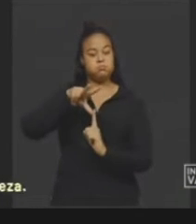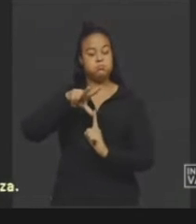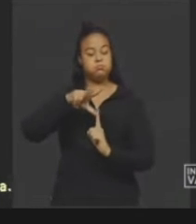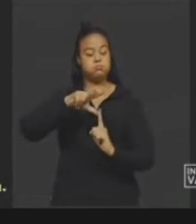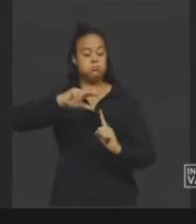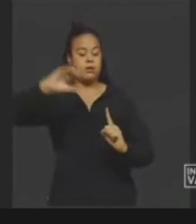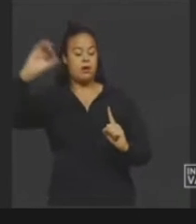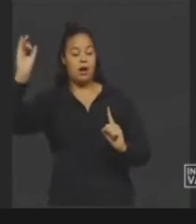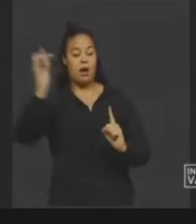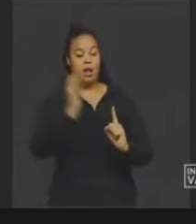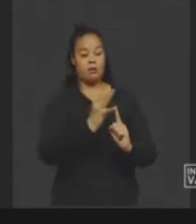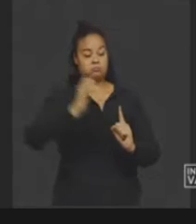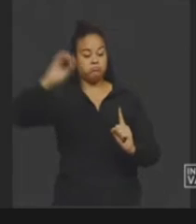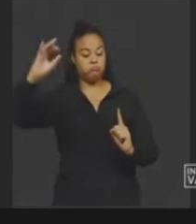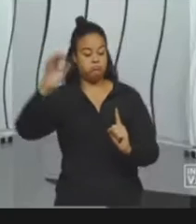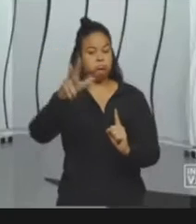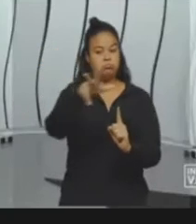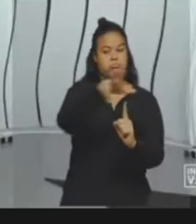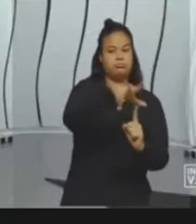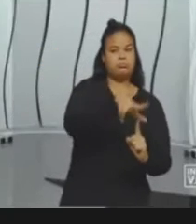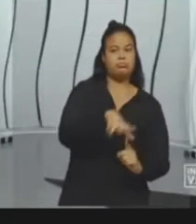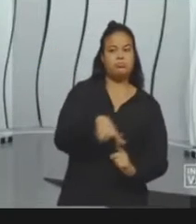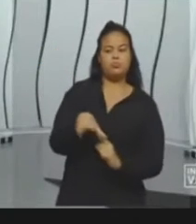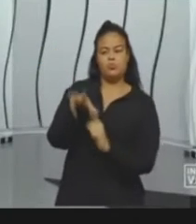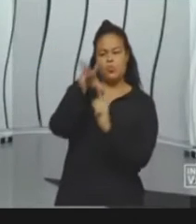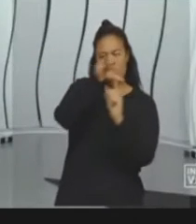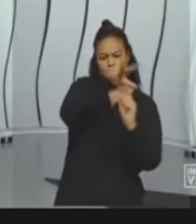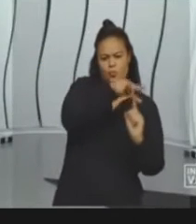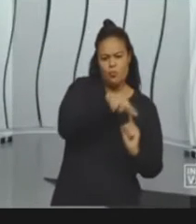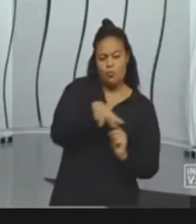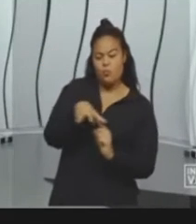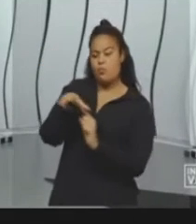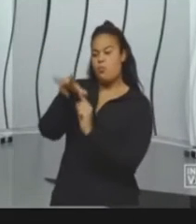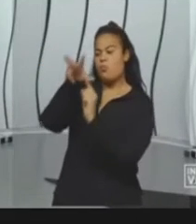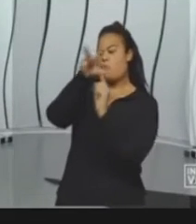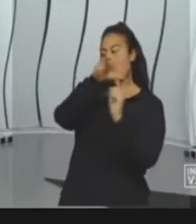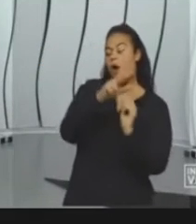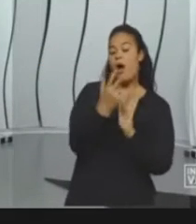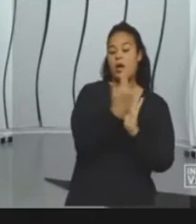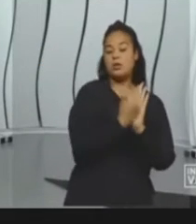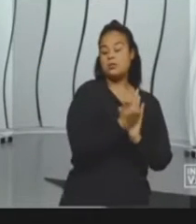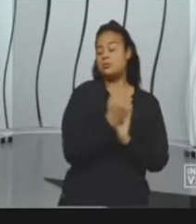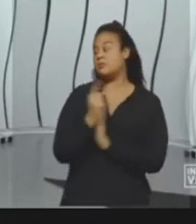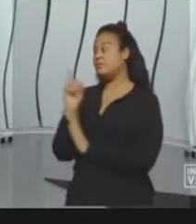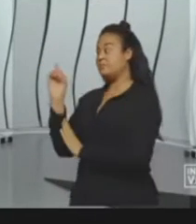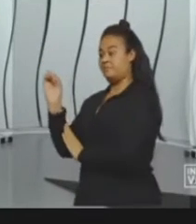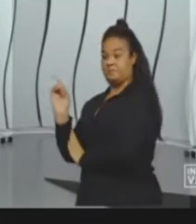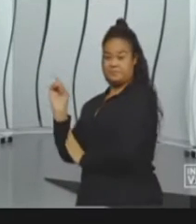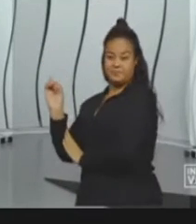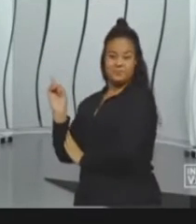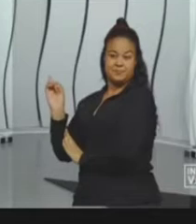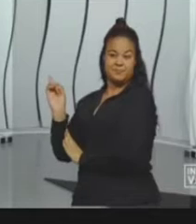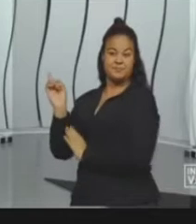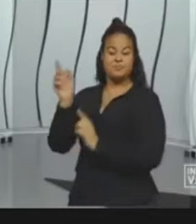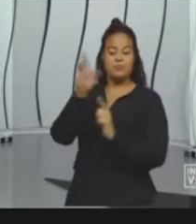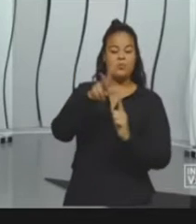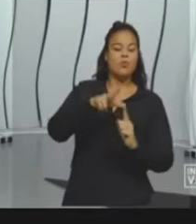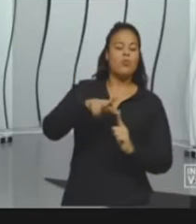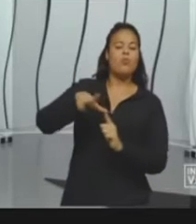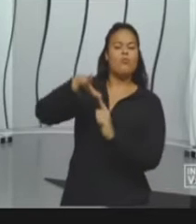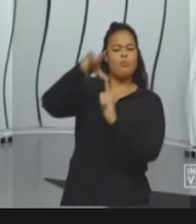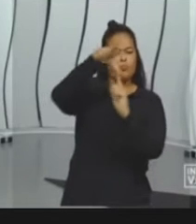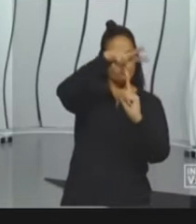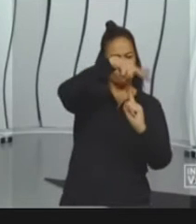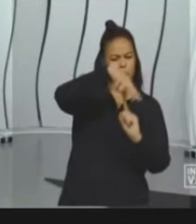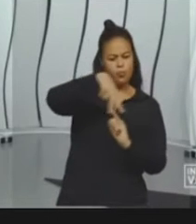nelas, vai fazer com que elas girem, e ao girar, elas vão produzir essa energia cinética, que é a energia do movimento, e